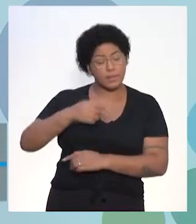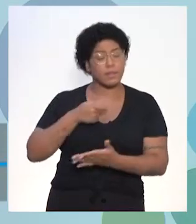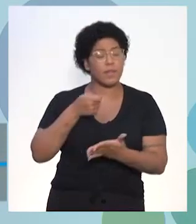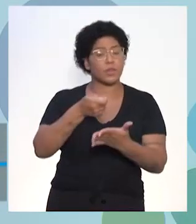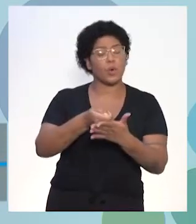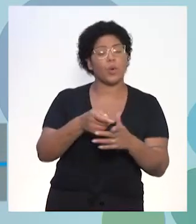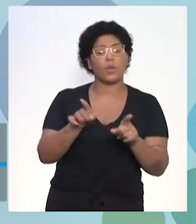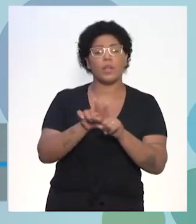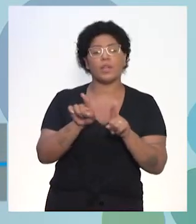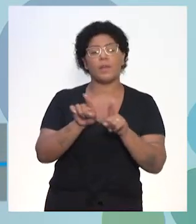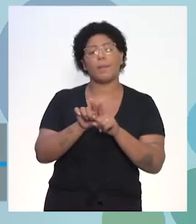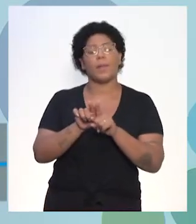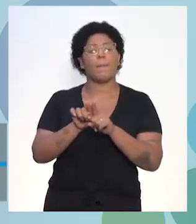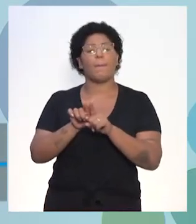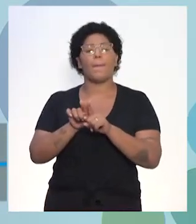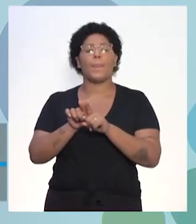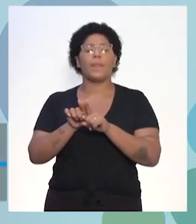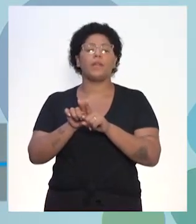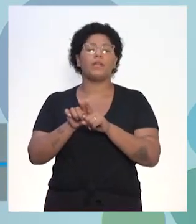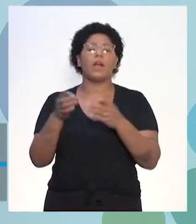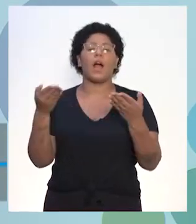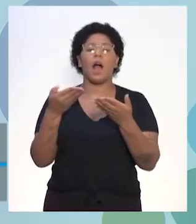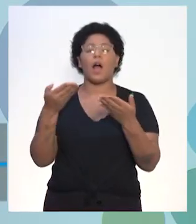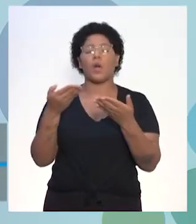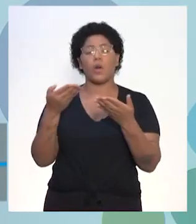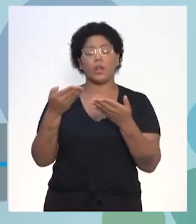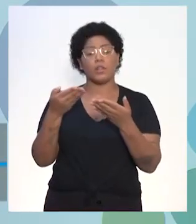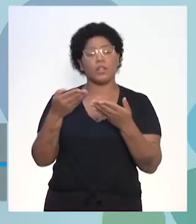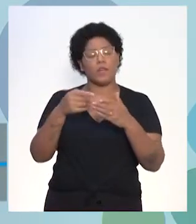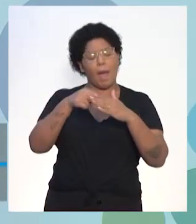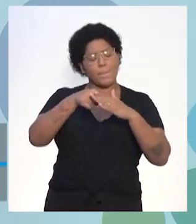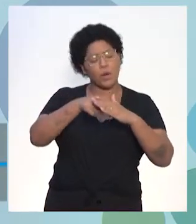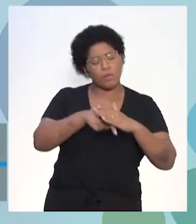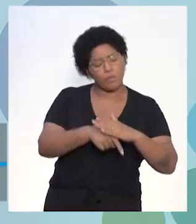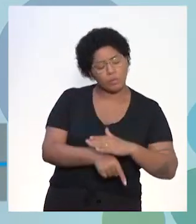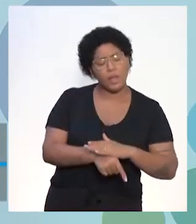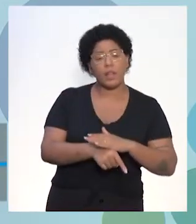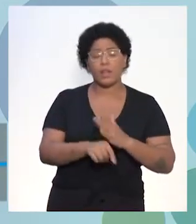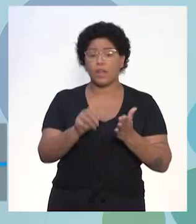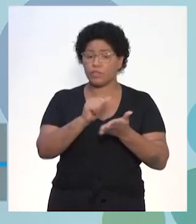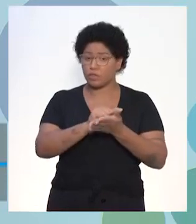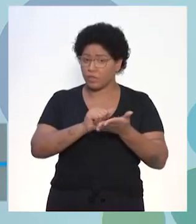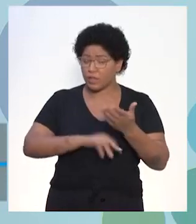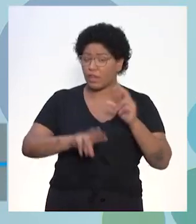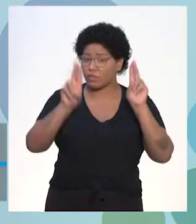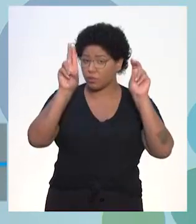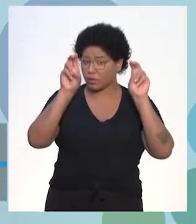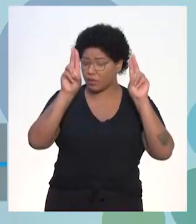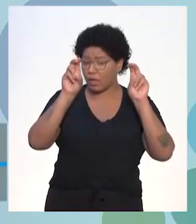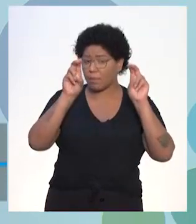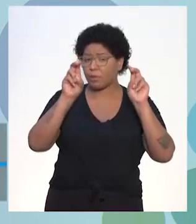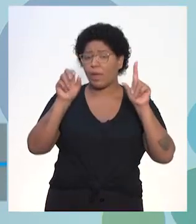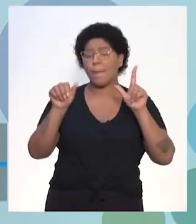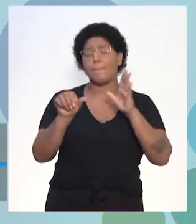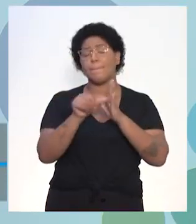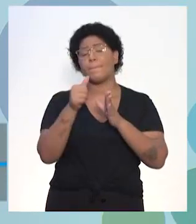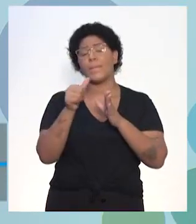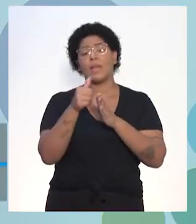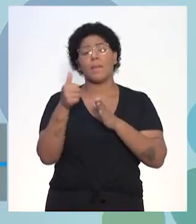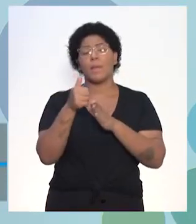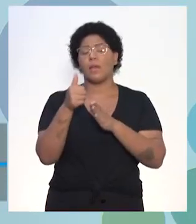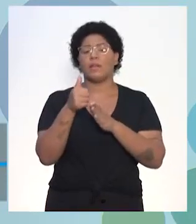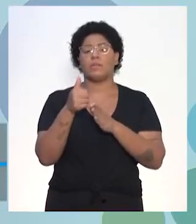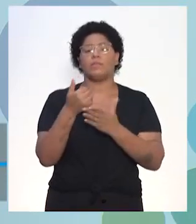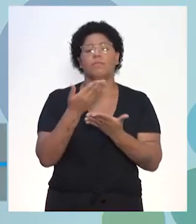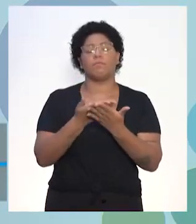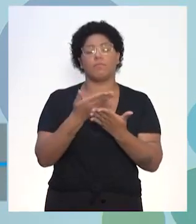fontes e documentos históricos, e nós vamos aprofundar esse objeto do conhecimento, esse tema, na primeira aula de 2021.